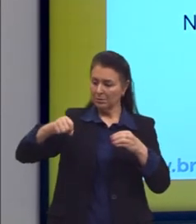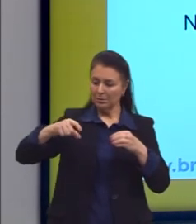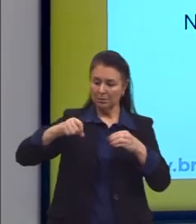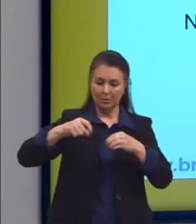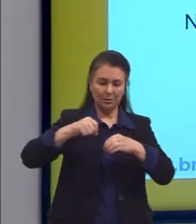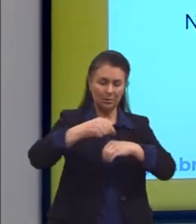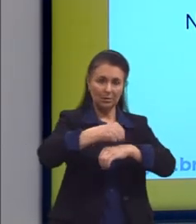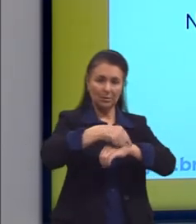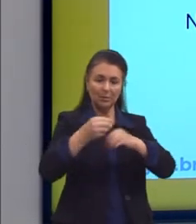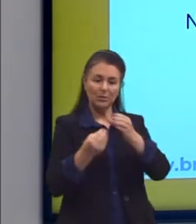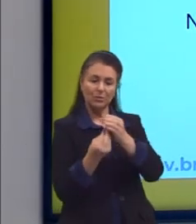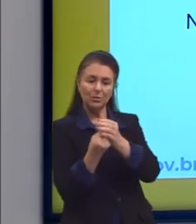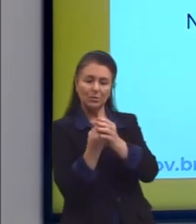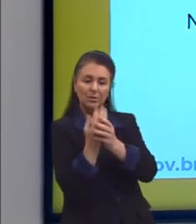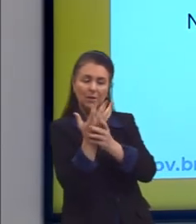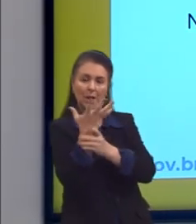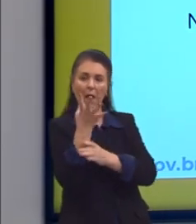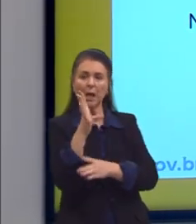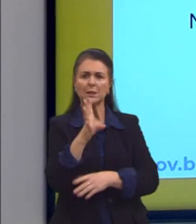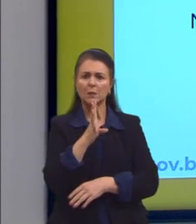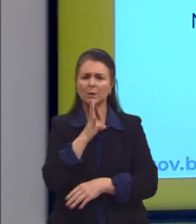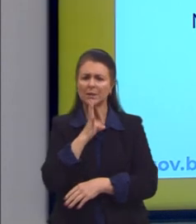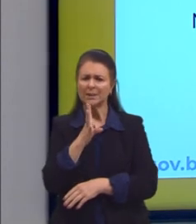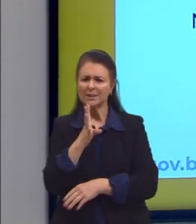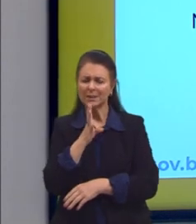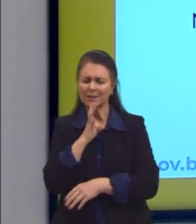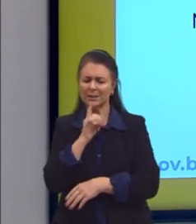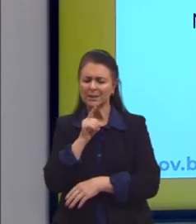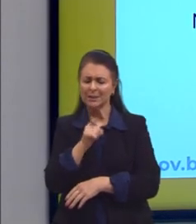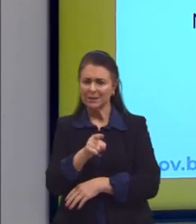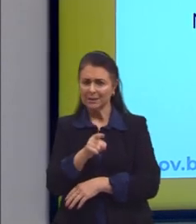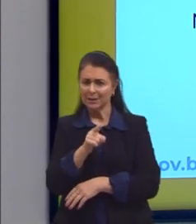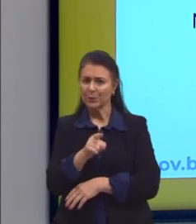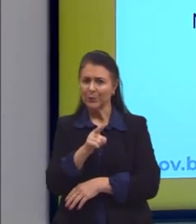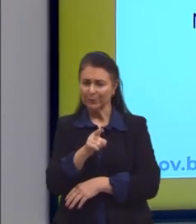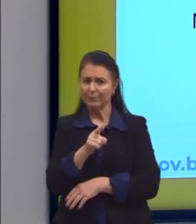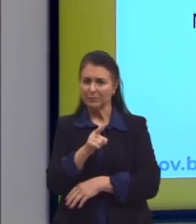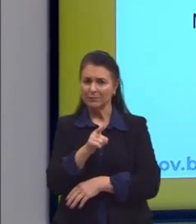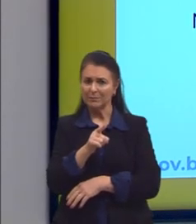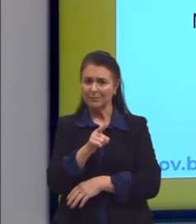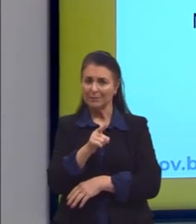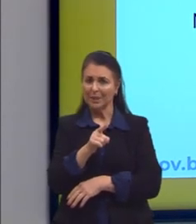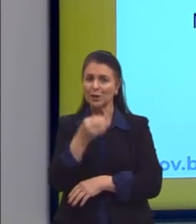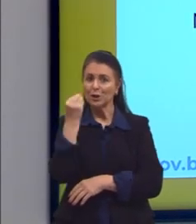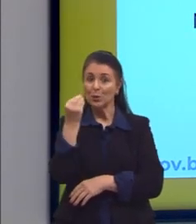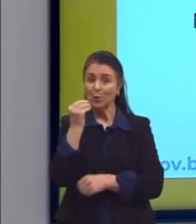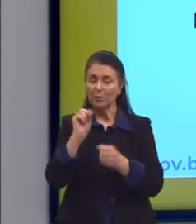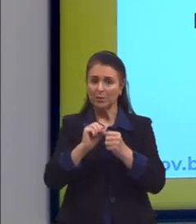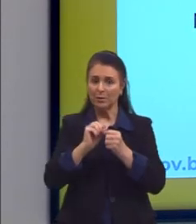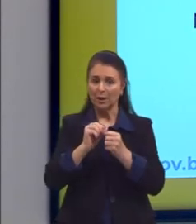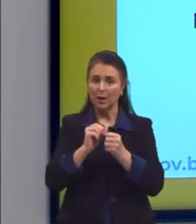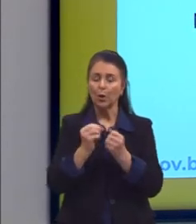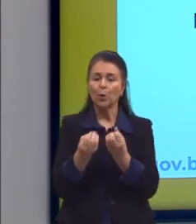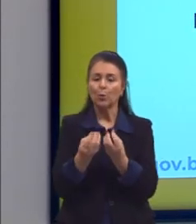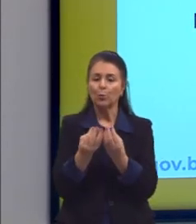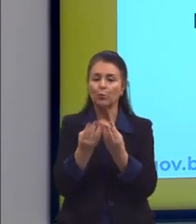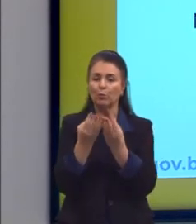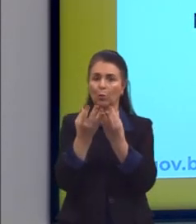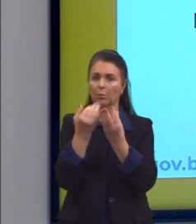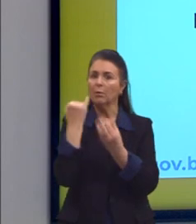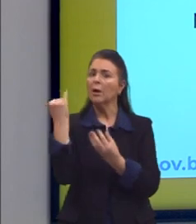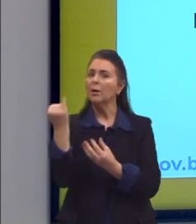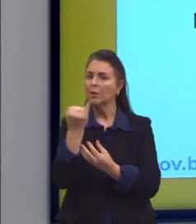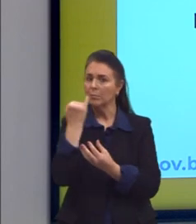sementes. Eles tinham o conhecimento para quebrar a dormência. O fogo era fundamental para muitas.